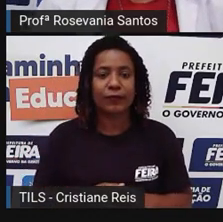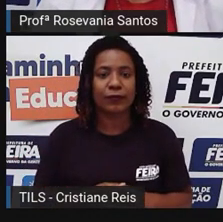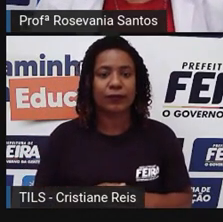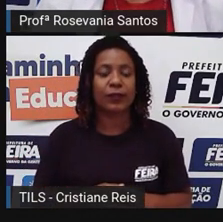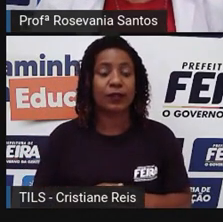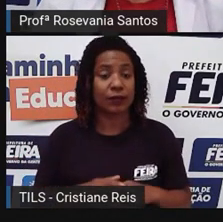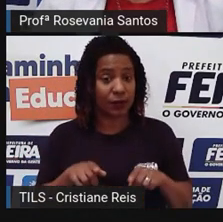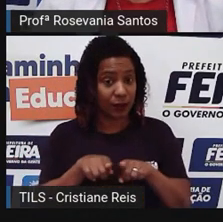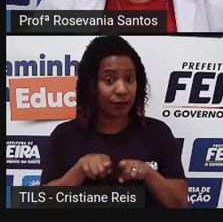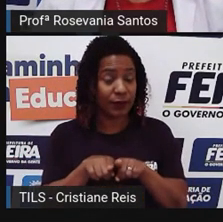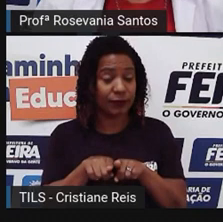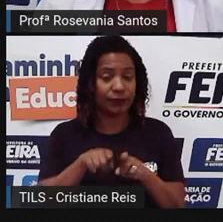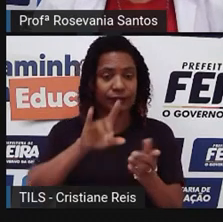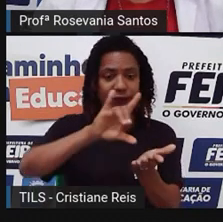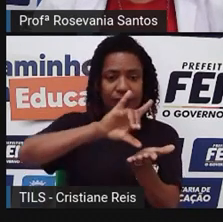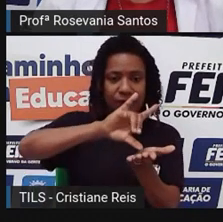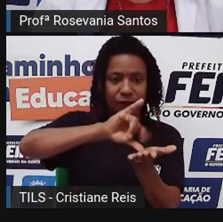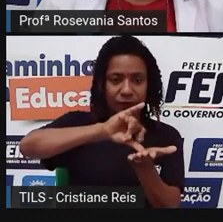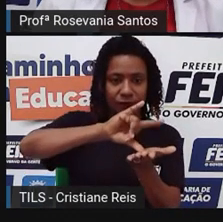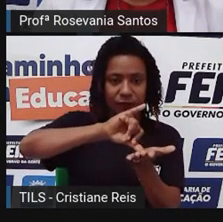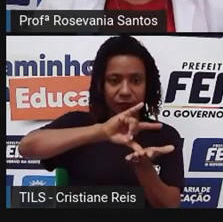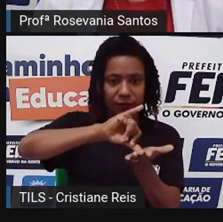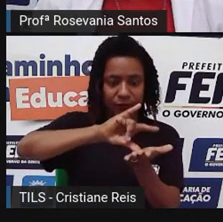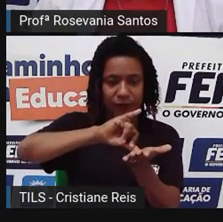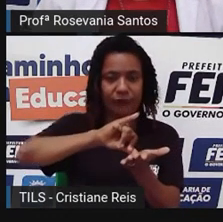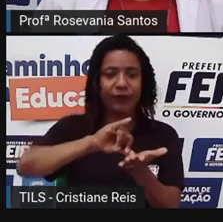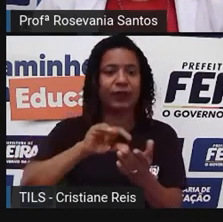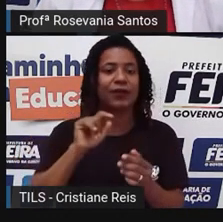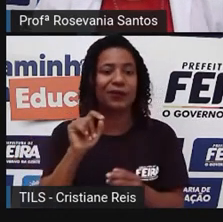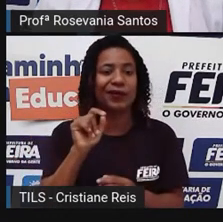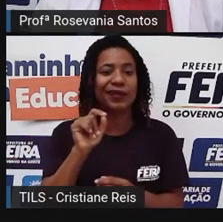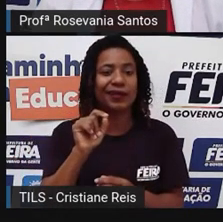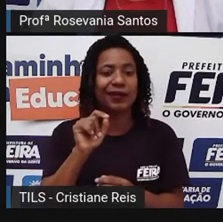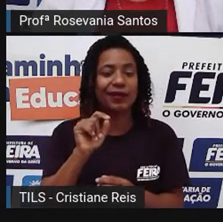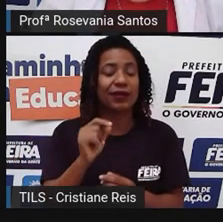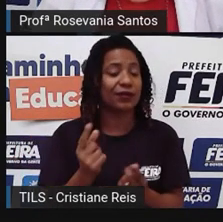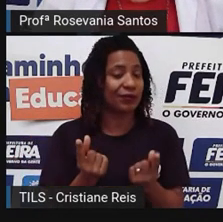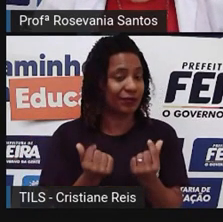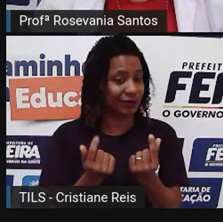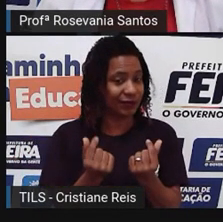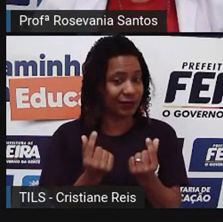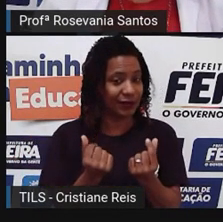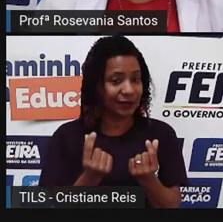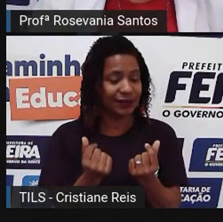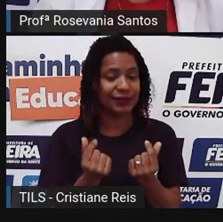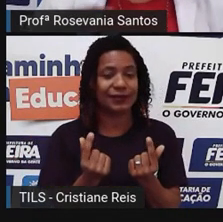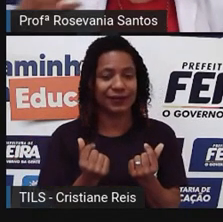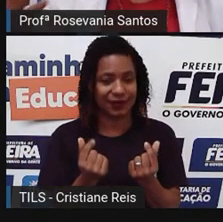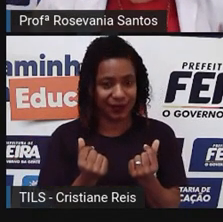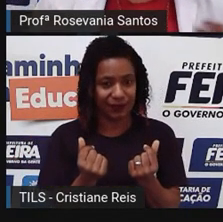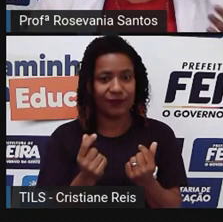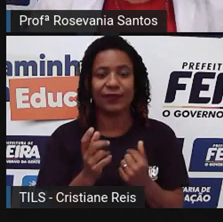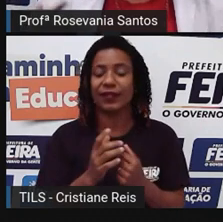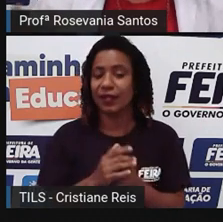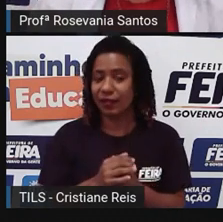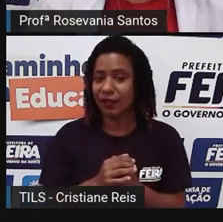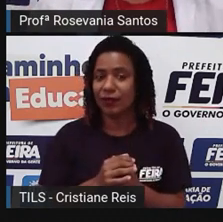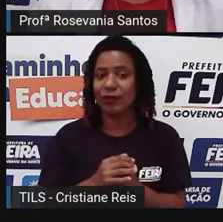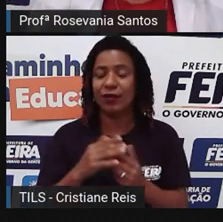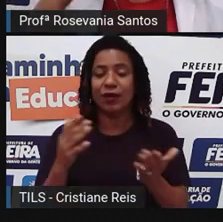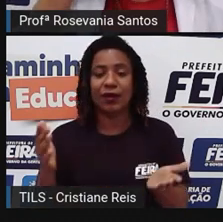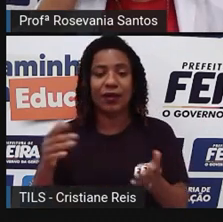pode deixar de faltar, é a questão financeira, que aí entraram, né, porque agora as transações já estavam bem mais